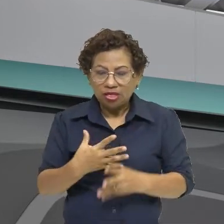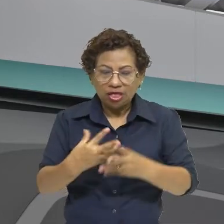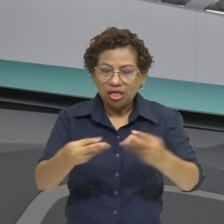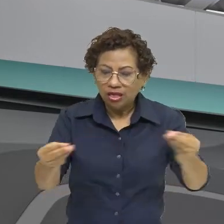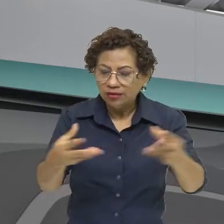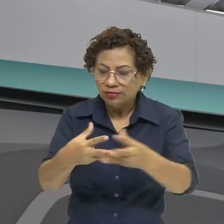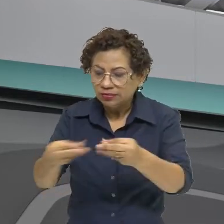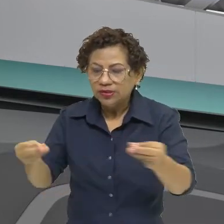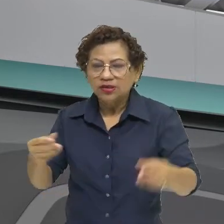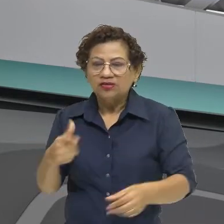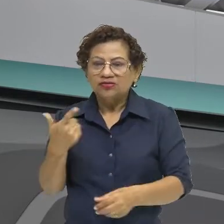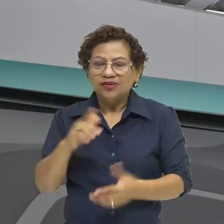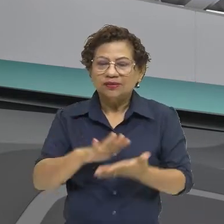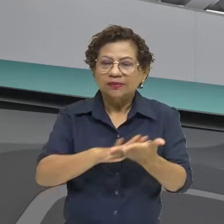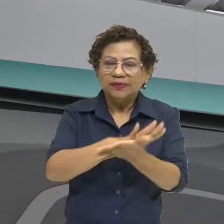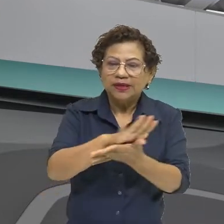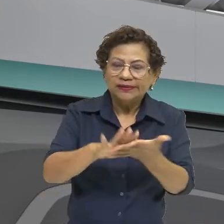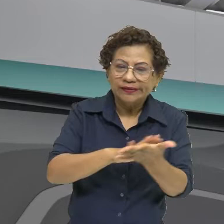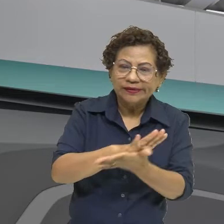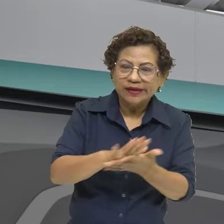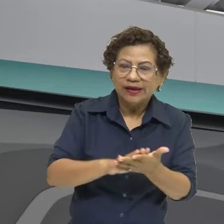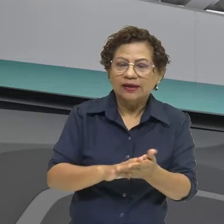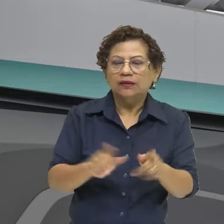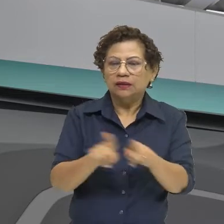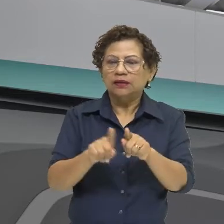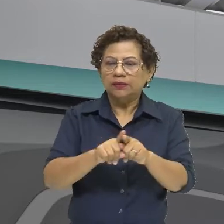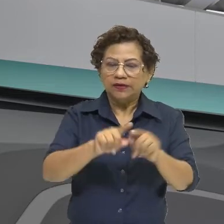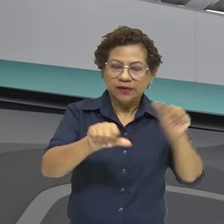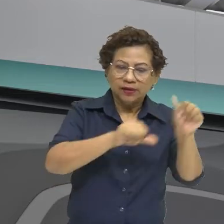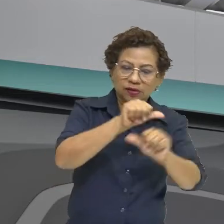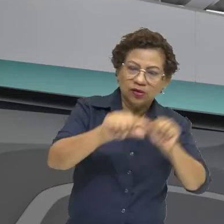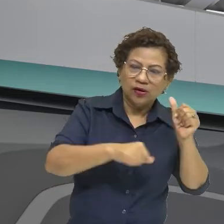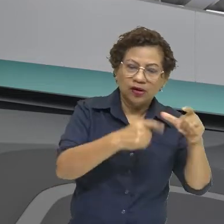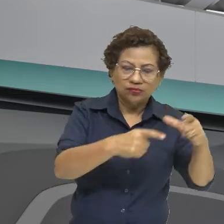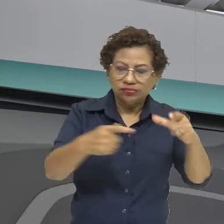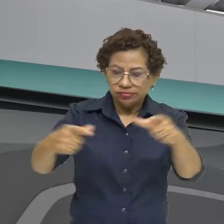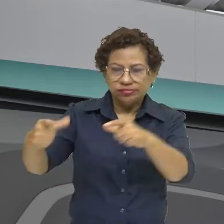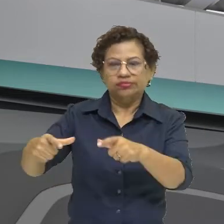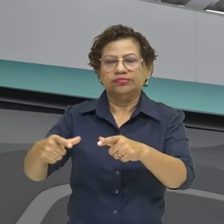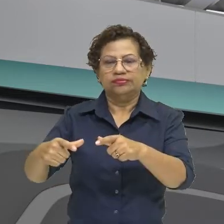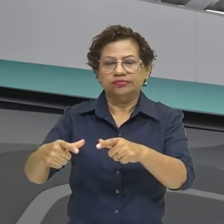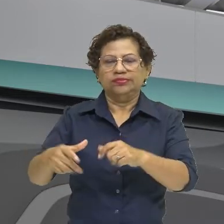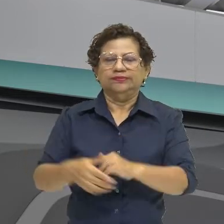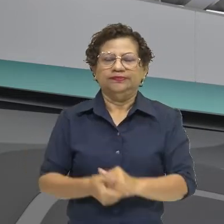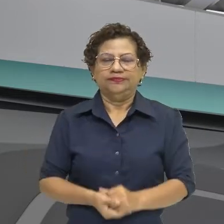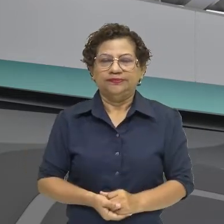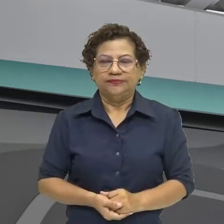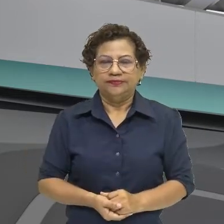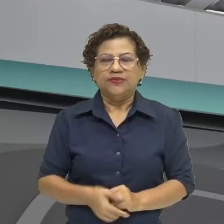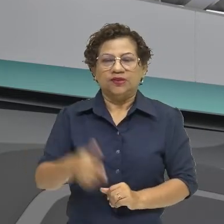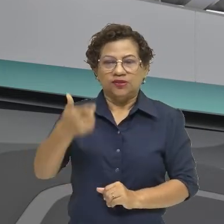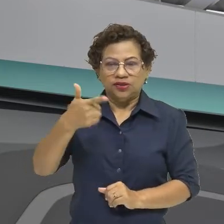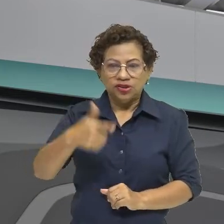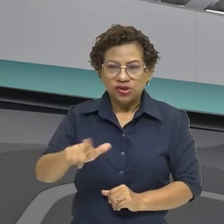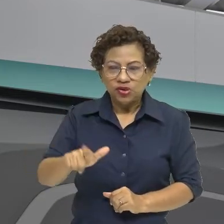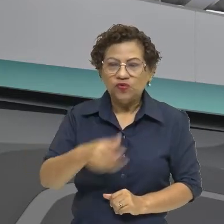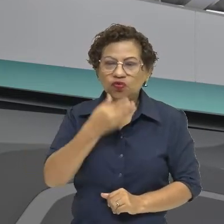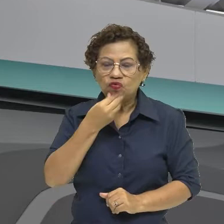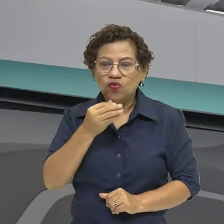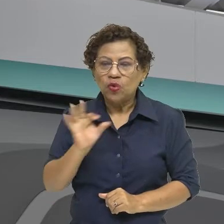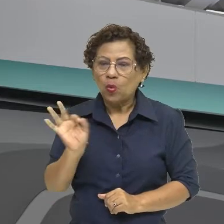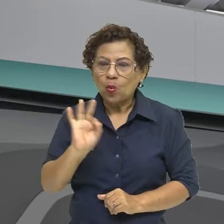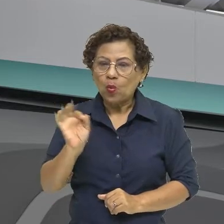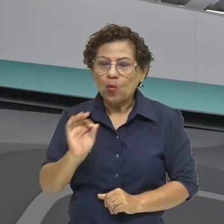caça também fica precária, ele muda de lugar. Então, ele se torna um homem nômade. Mais uma vez, ele ainda não tem o